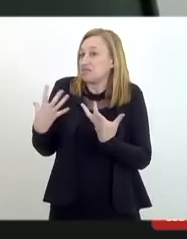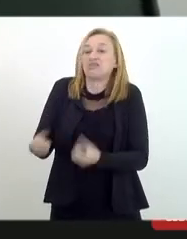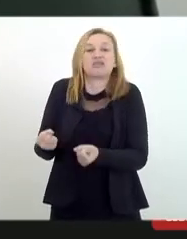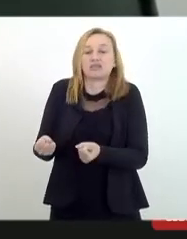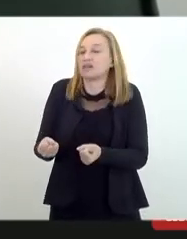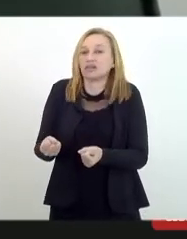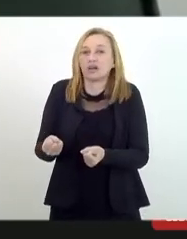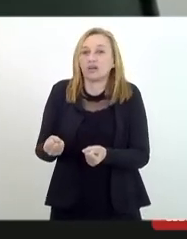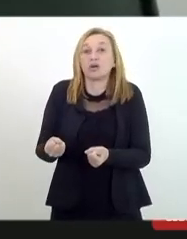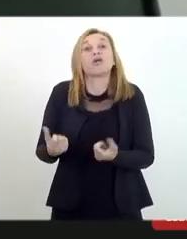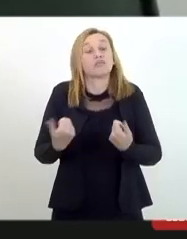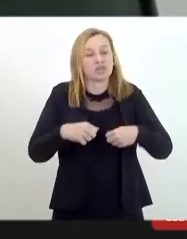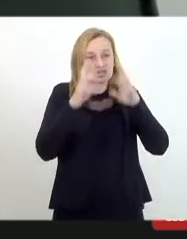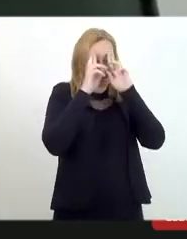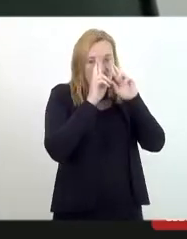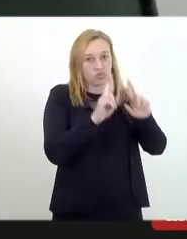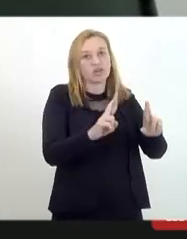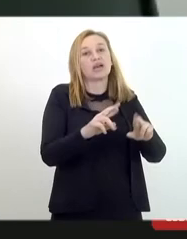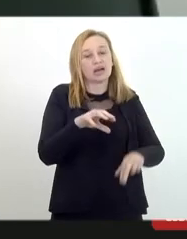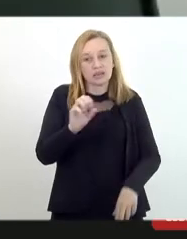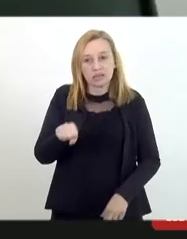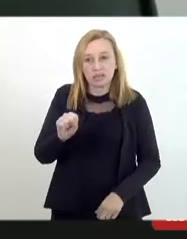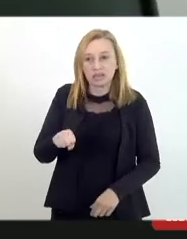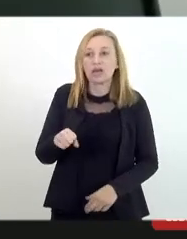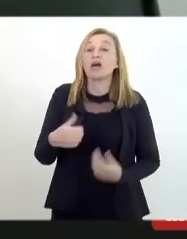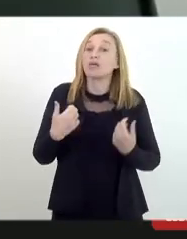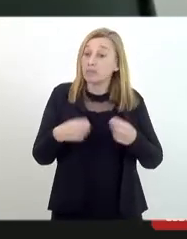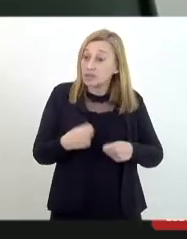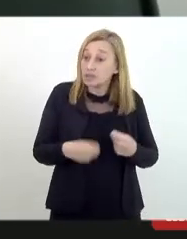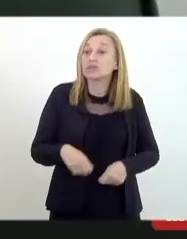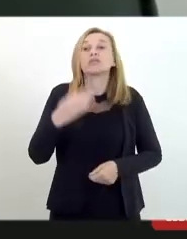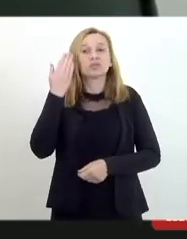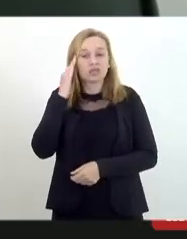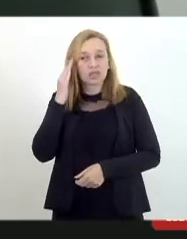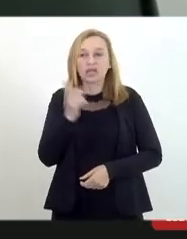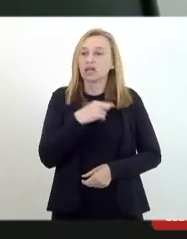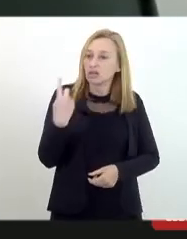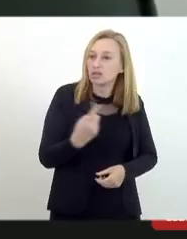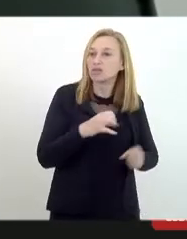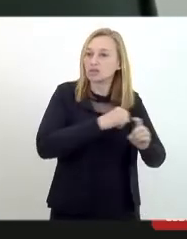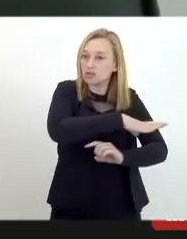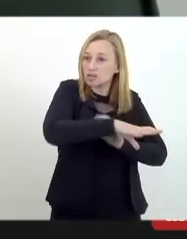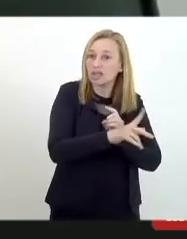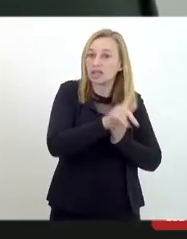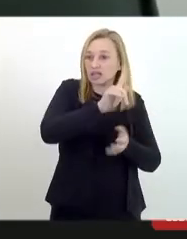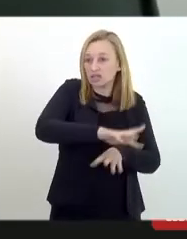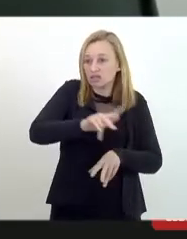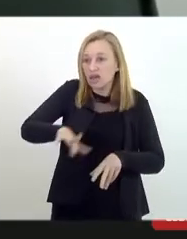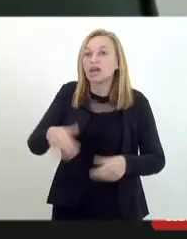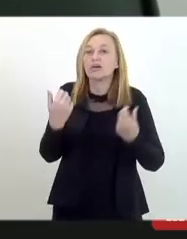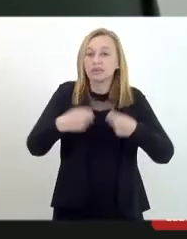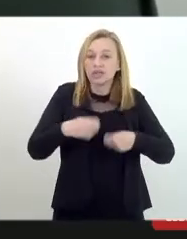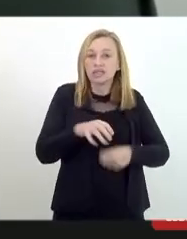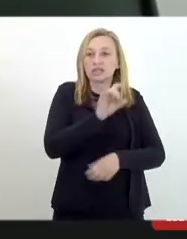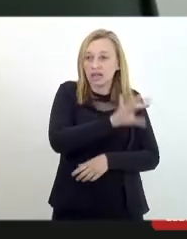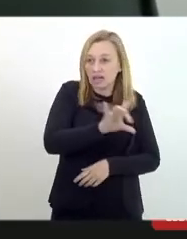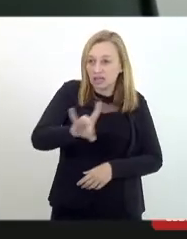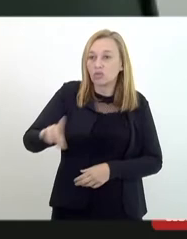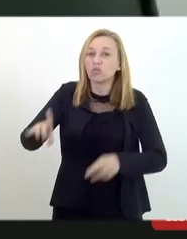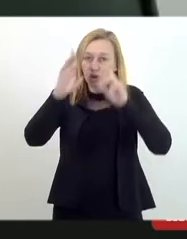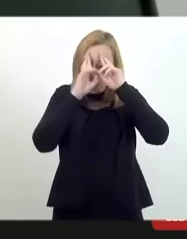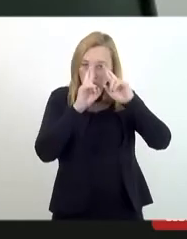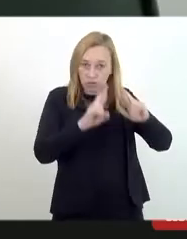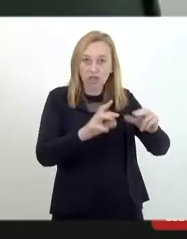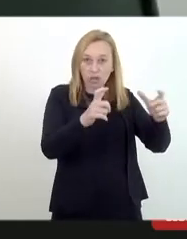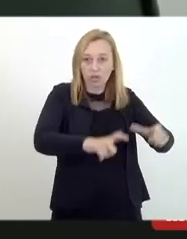prevalecer é o respeito. Nós precisamos entender que a nossa sociedade é diversa e a gente precisa, cada um, respeitar